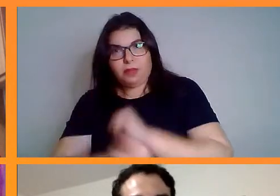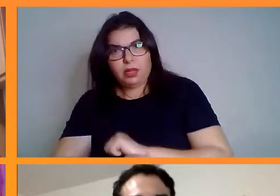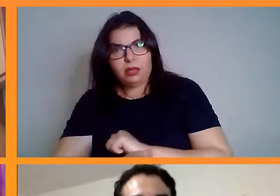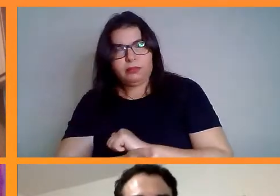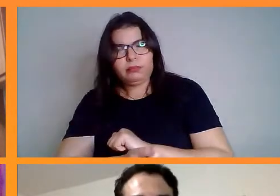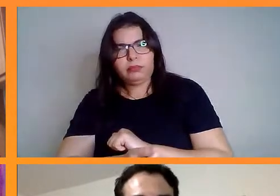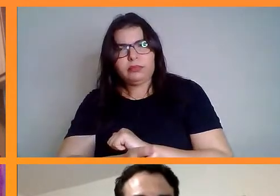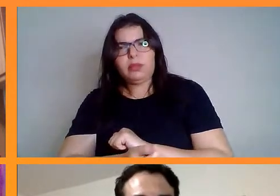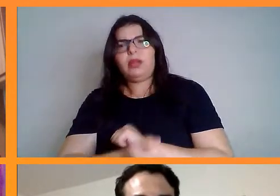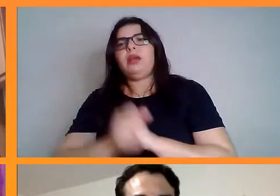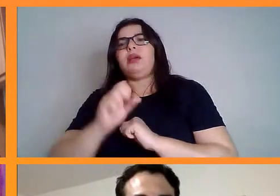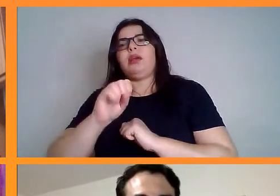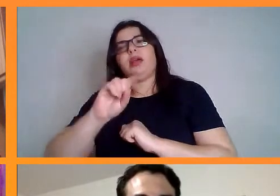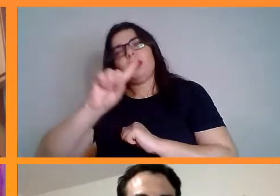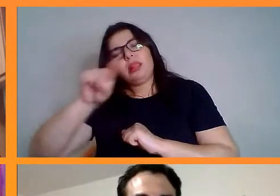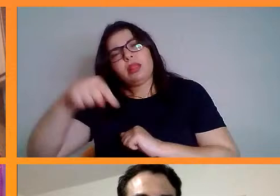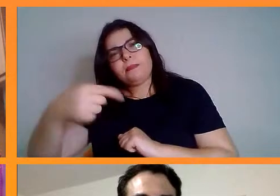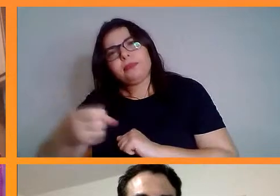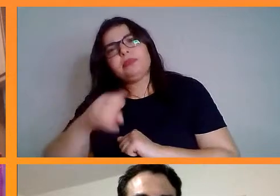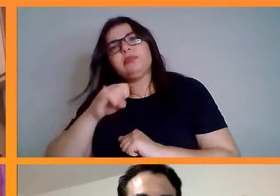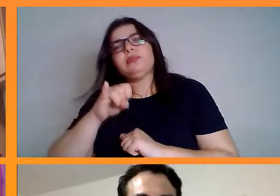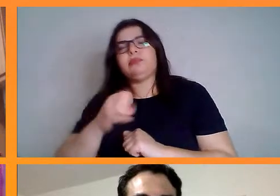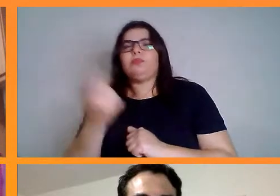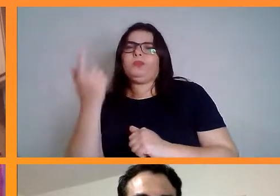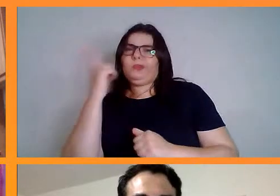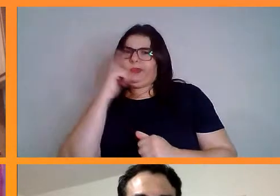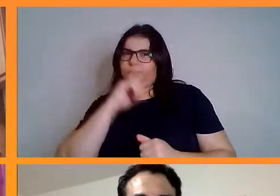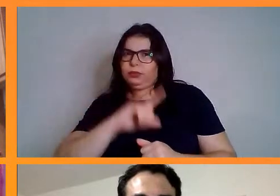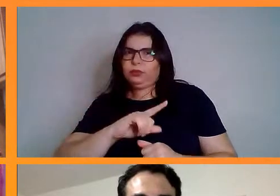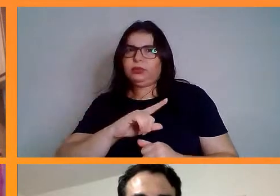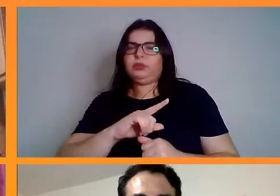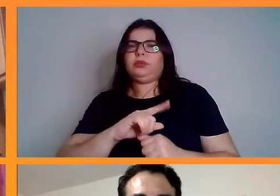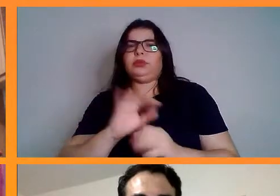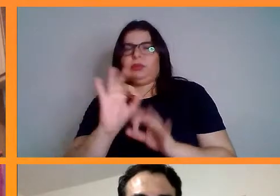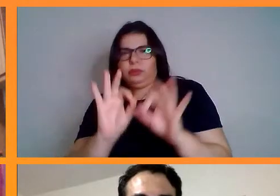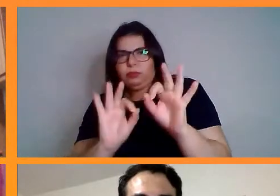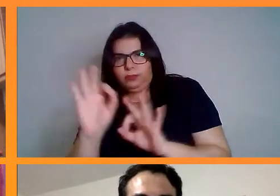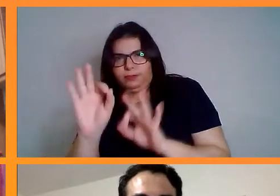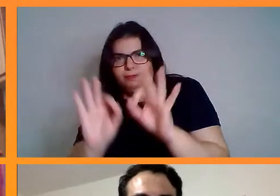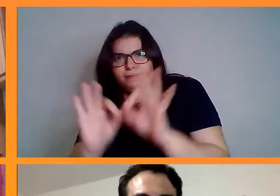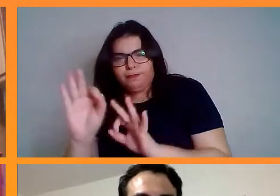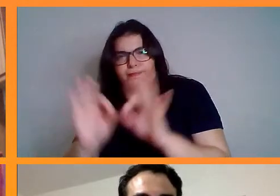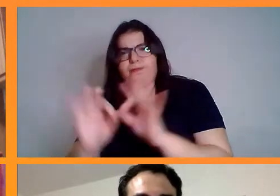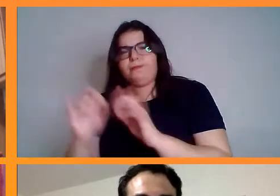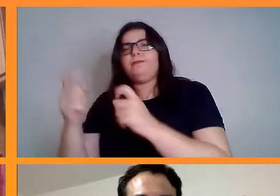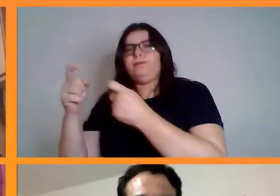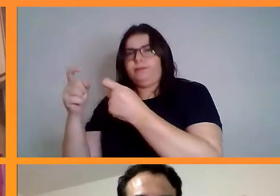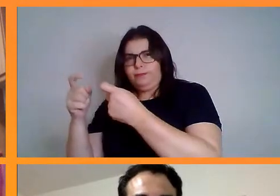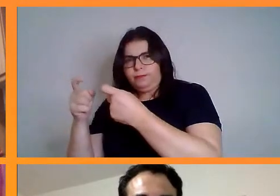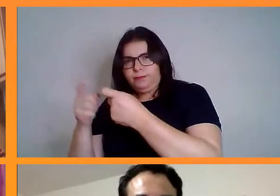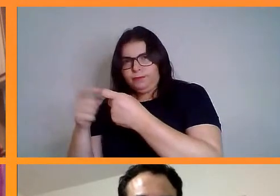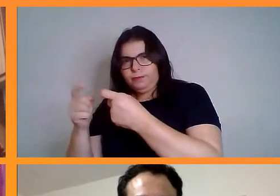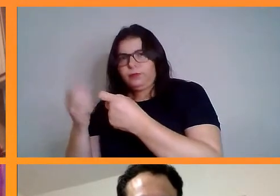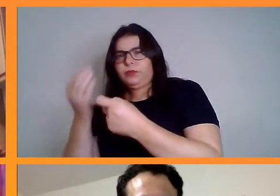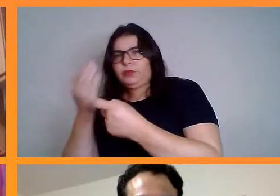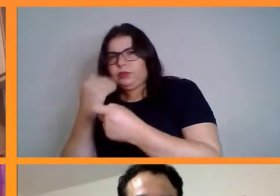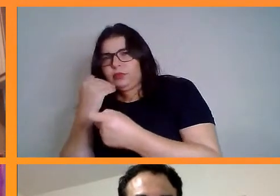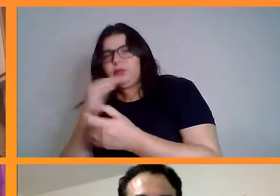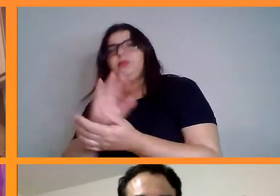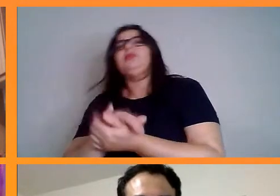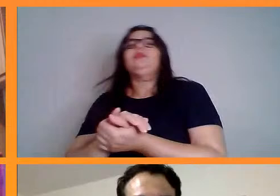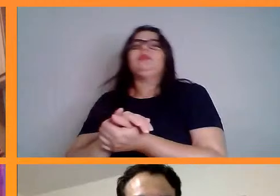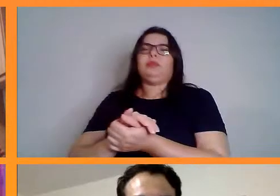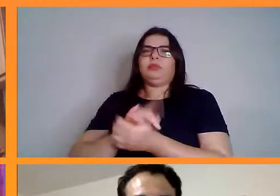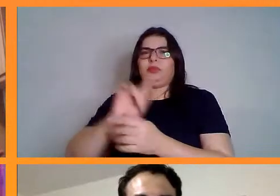sim, você remaneja com o seu nutricionista aquela história dos três pilares e mantém o treinamento, atividade física